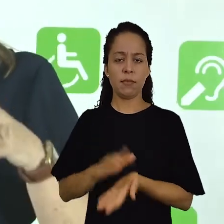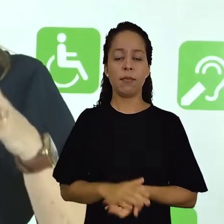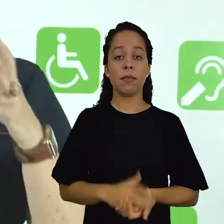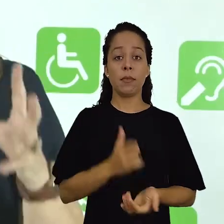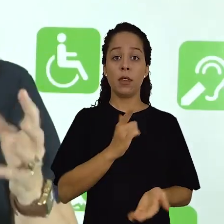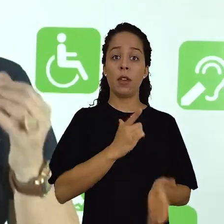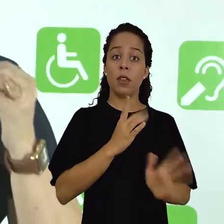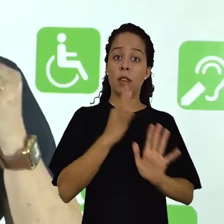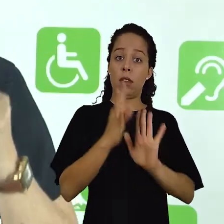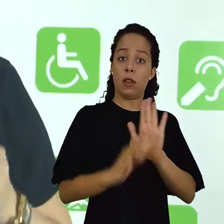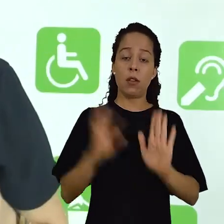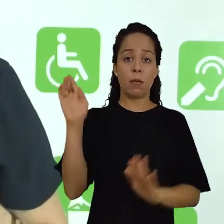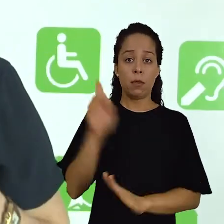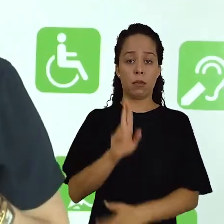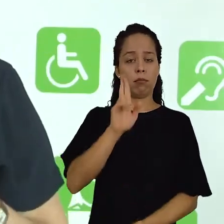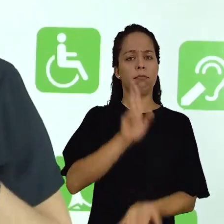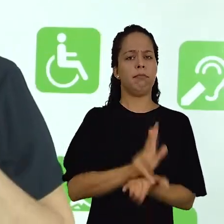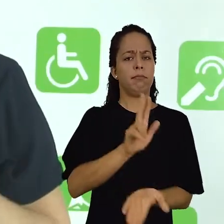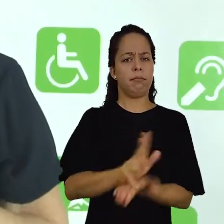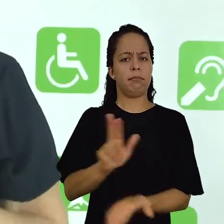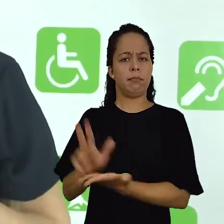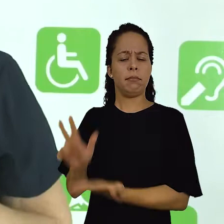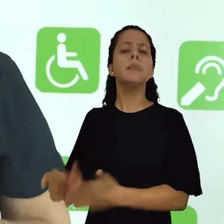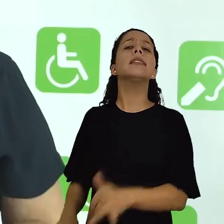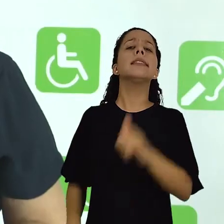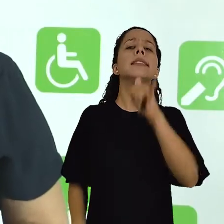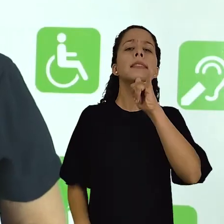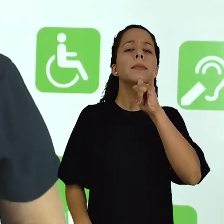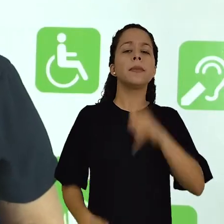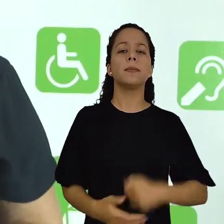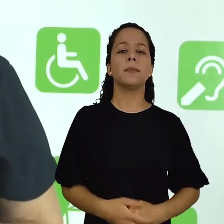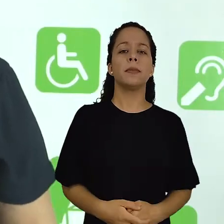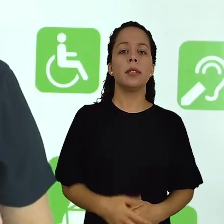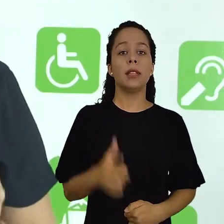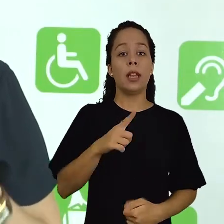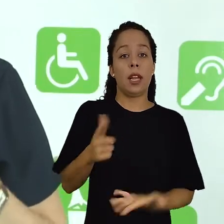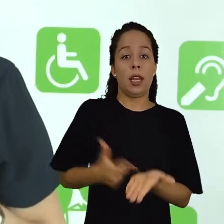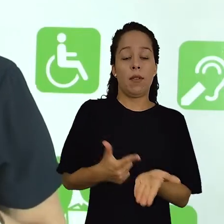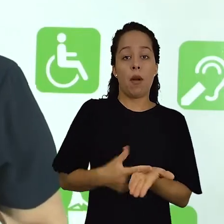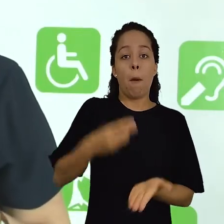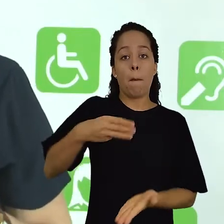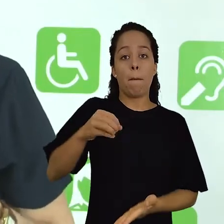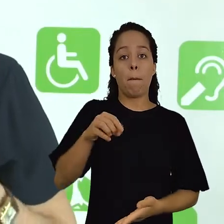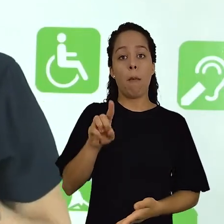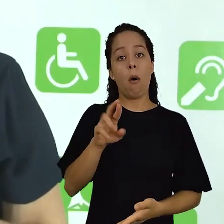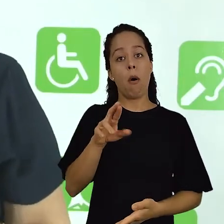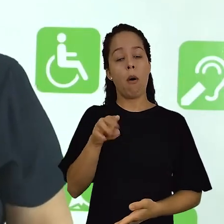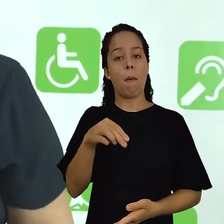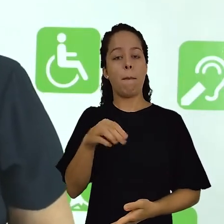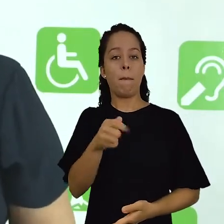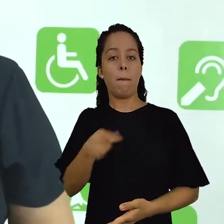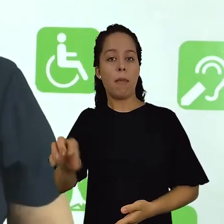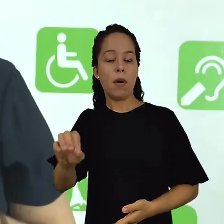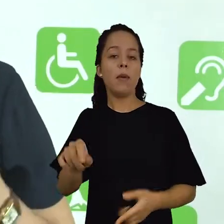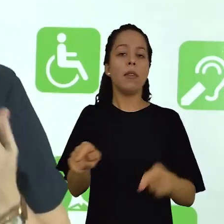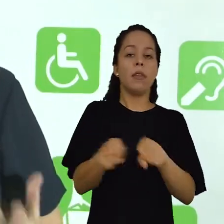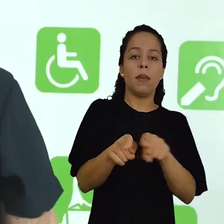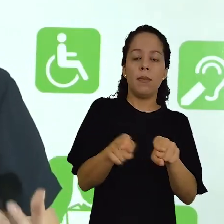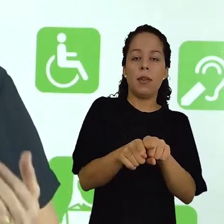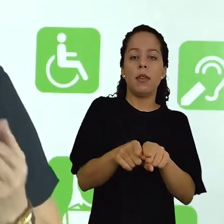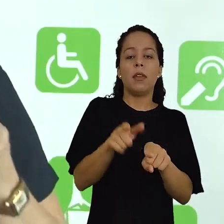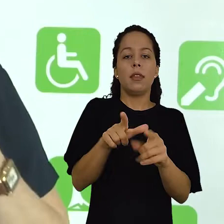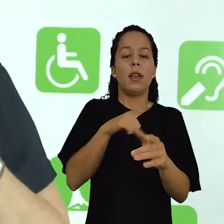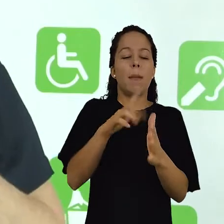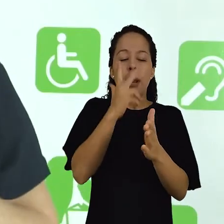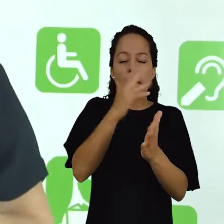Existem vários textos representativos desse tipo de conhecimento, como por exemplo, o livro dos mórmons, o livro dos